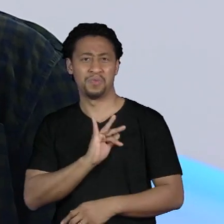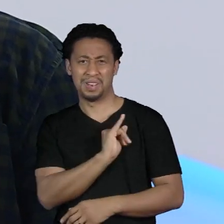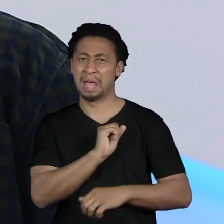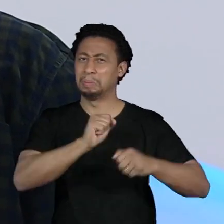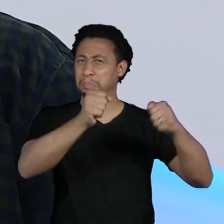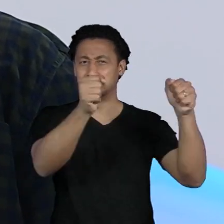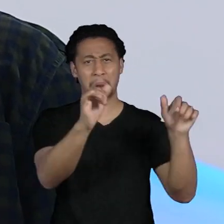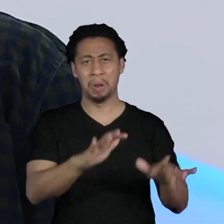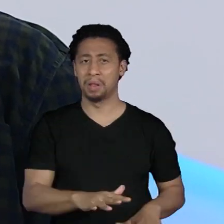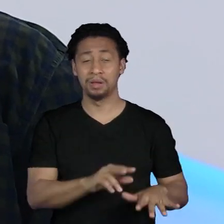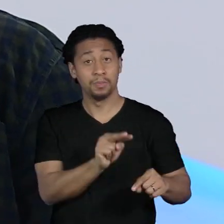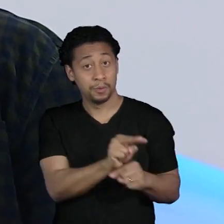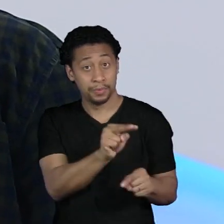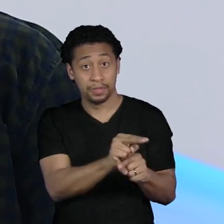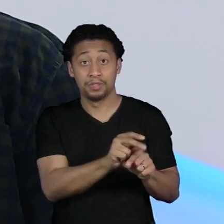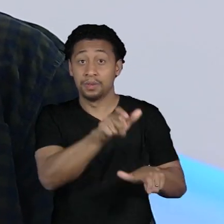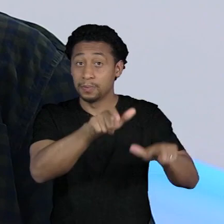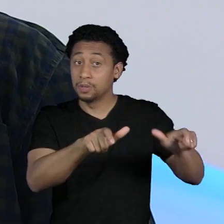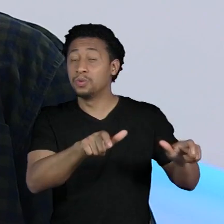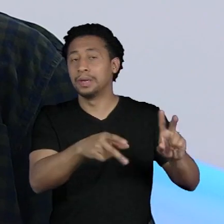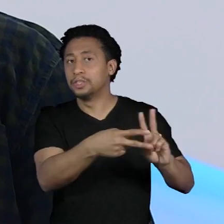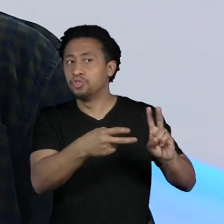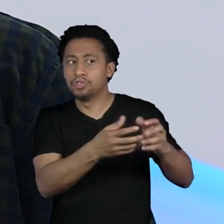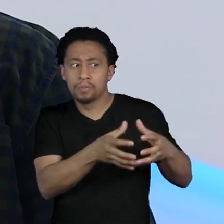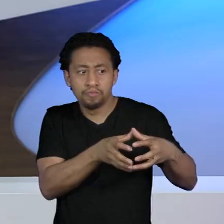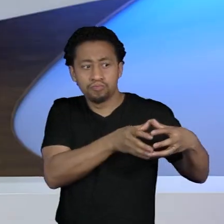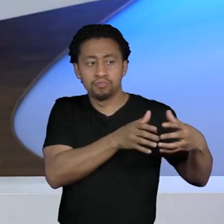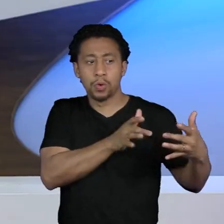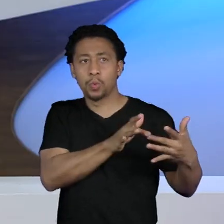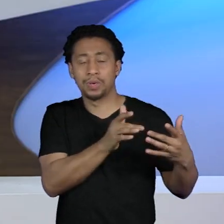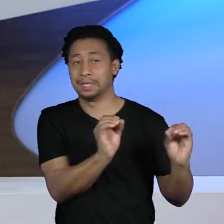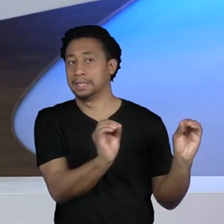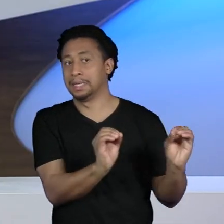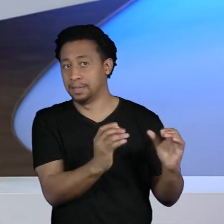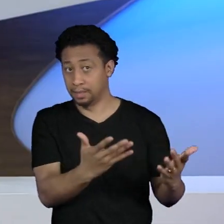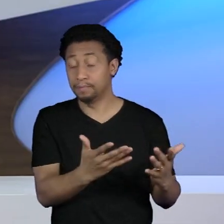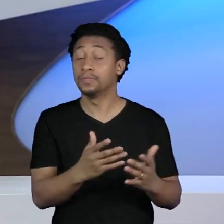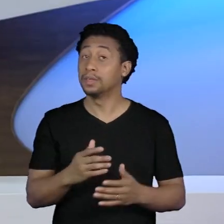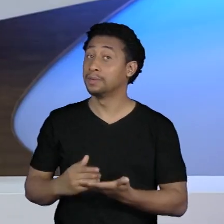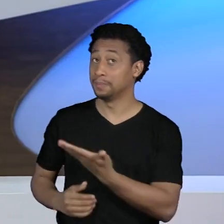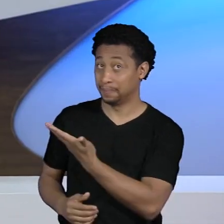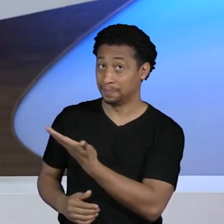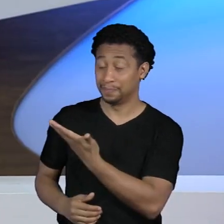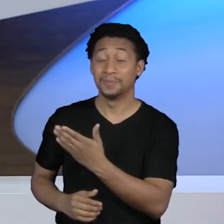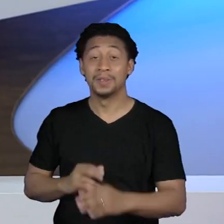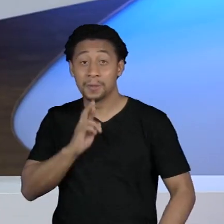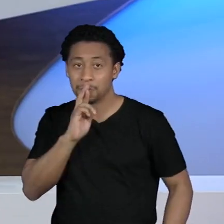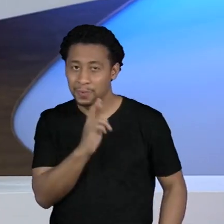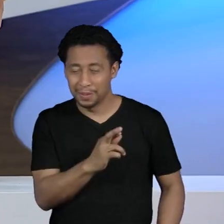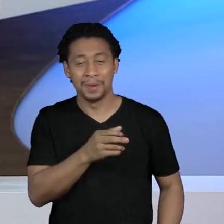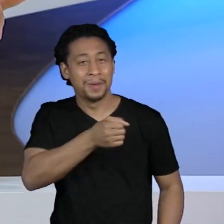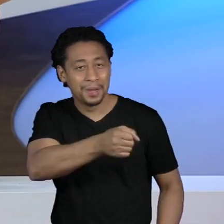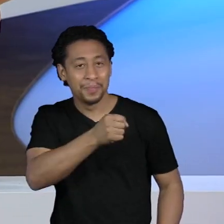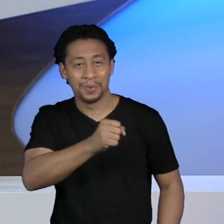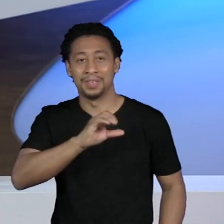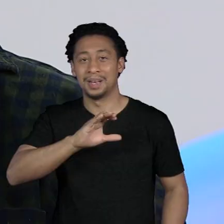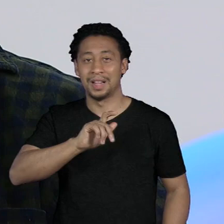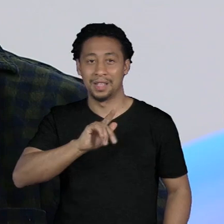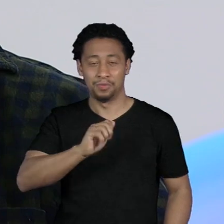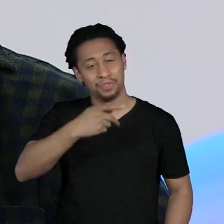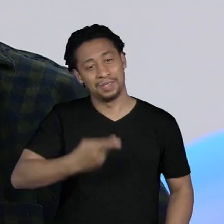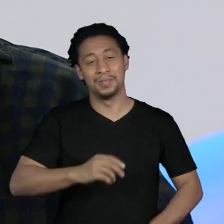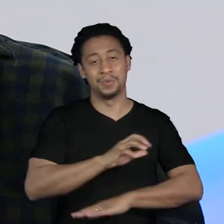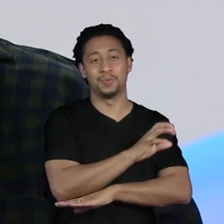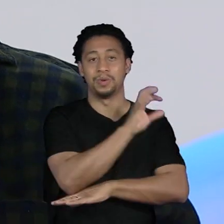proteção dos povos indígenas isolados em resposta a jornalista Cláudia Tavares do Repórter Eco